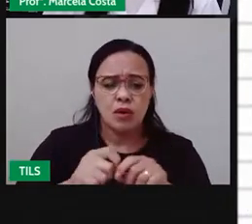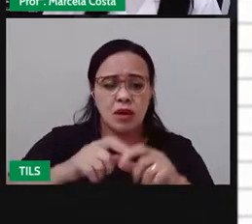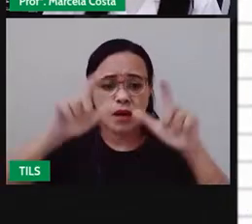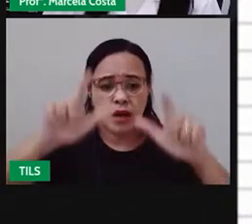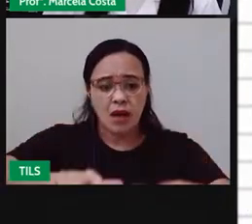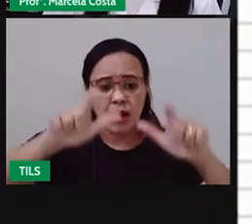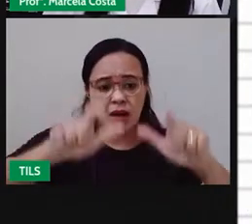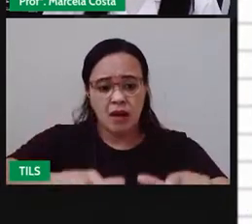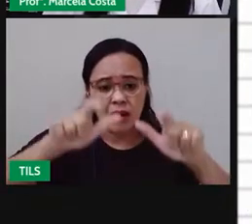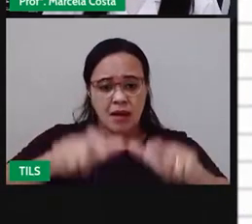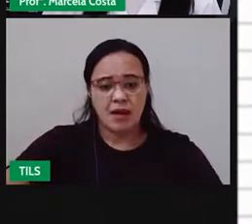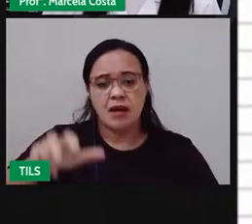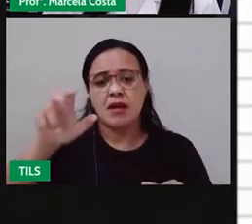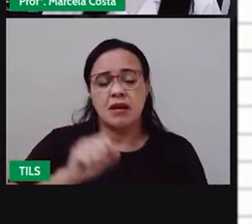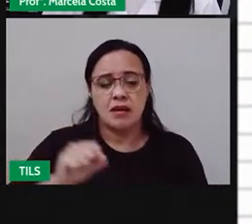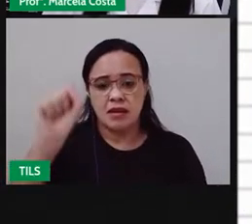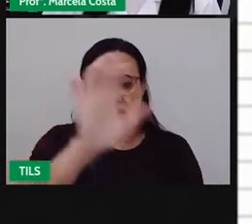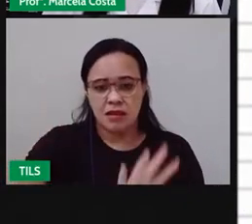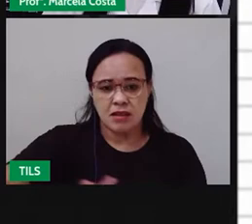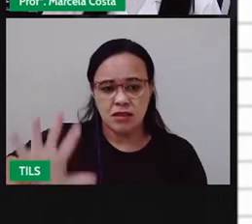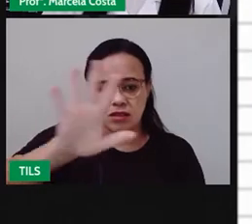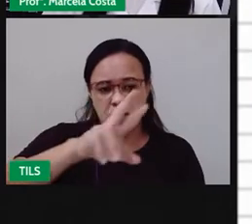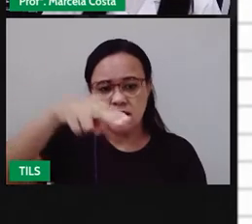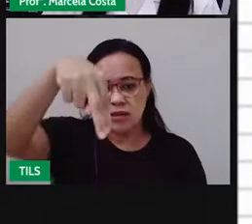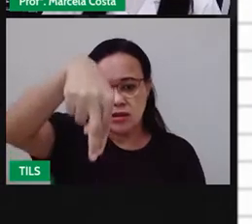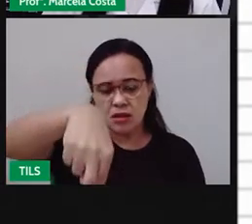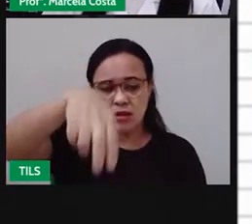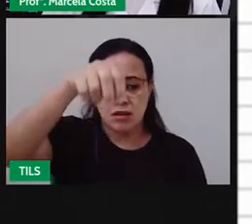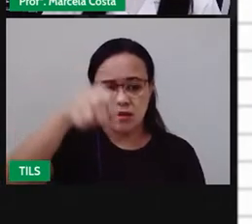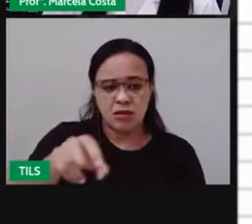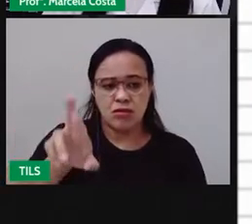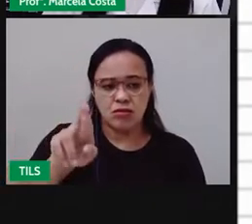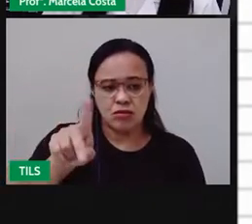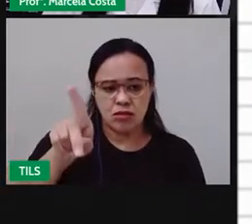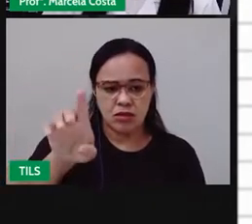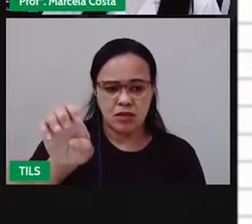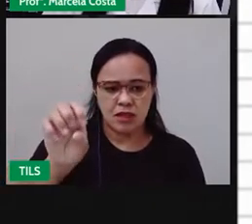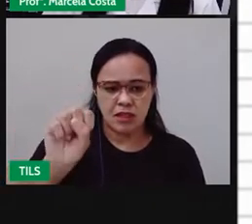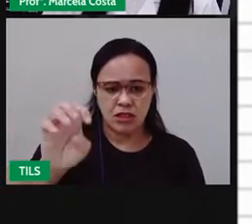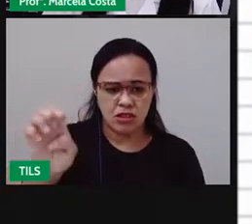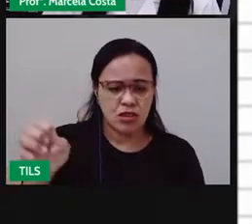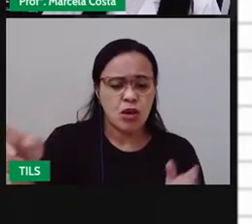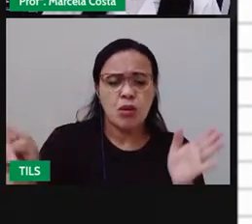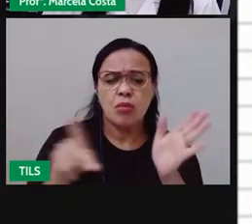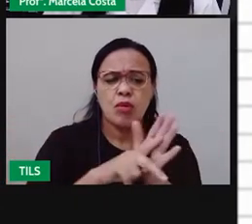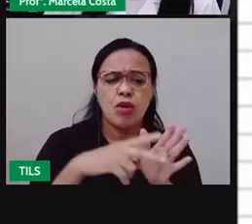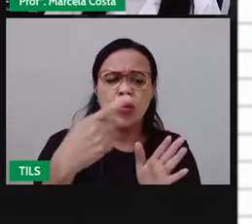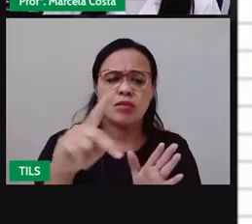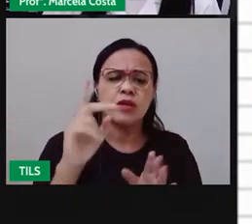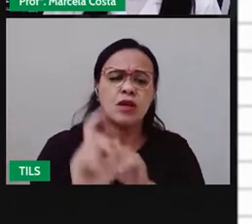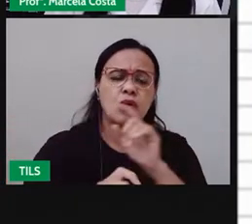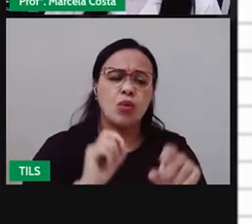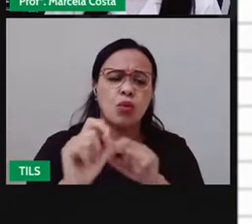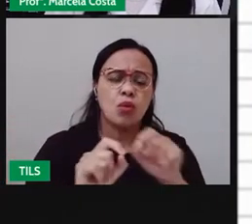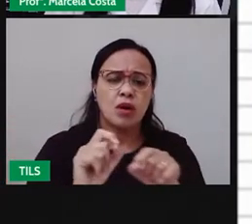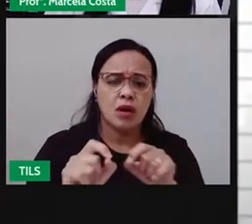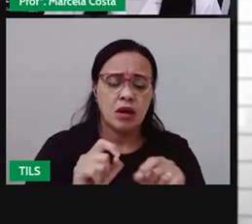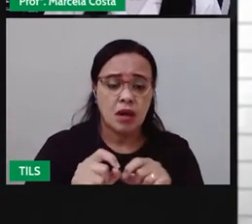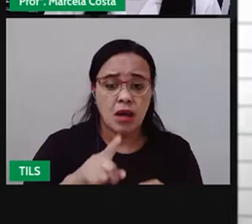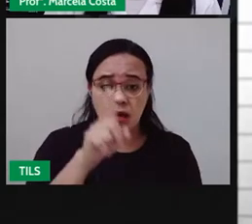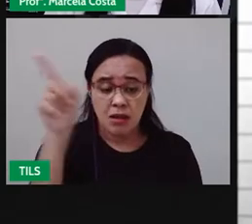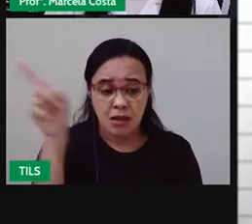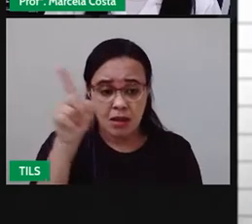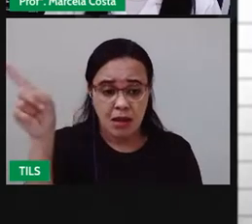Região nordeste. Aspectos naturais. Por Eduardo Alves. O nordeste